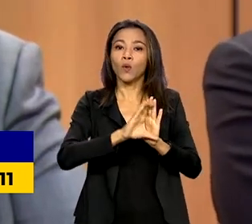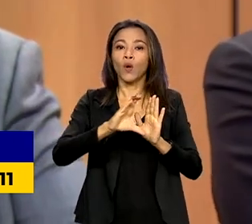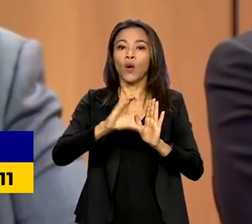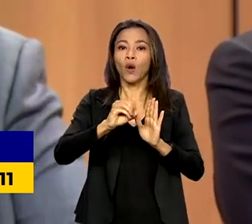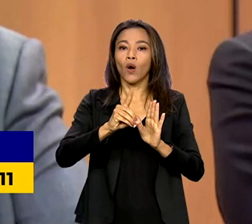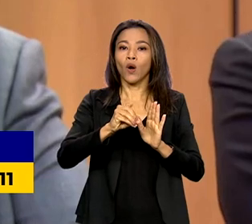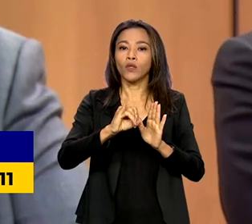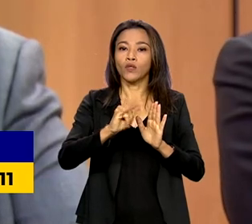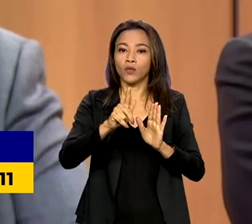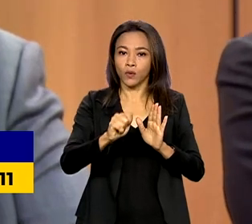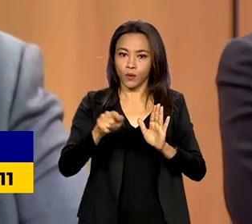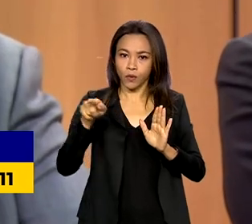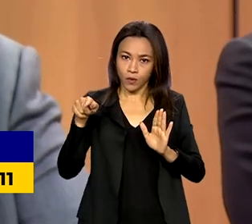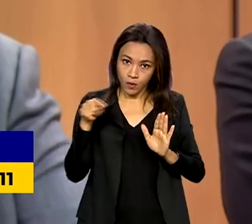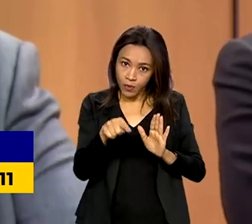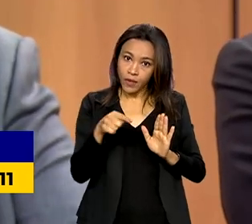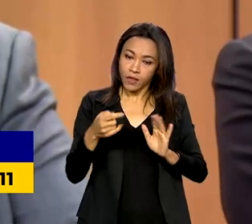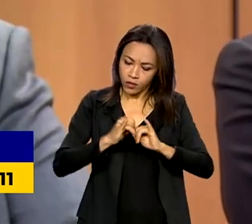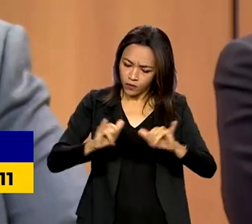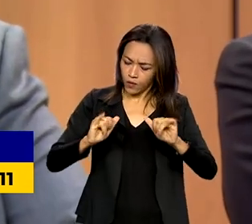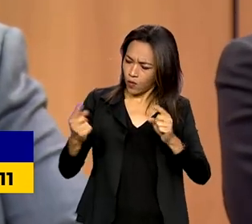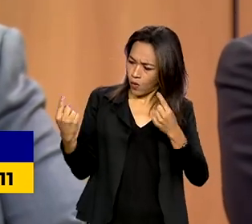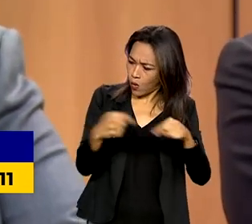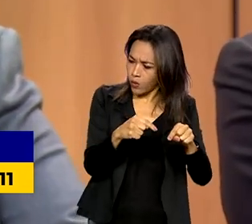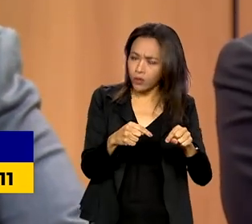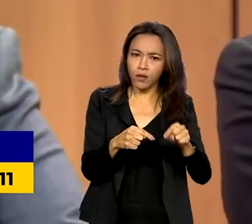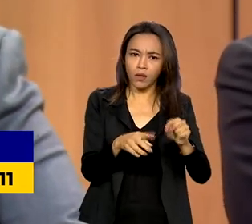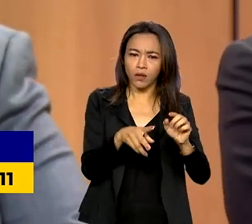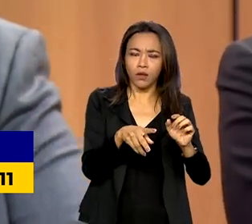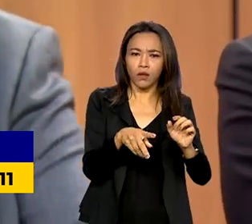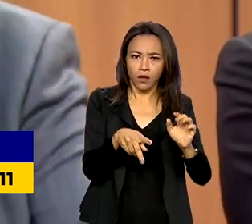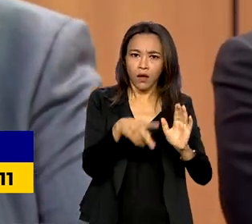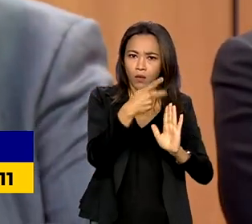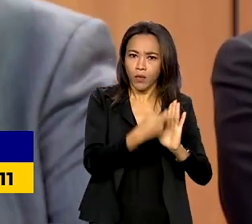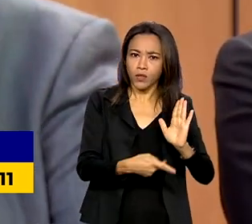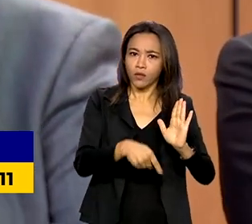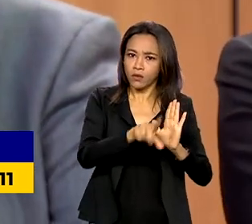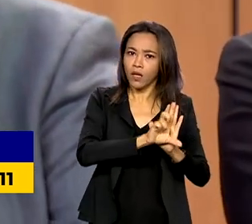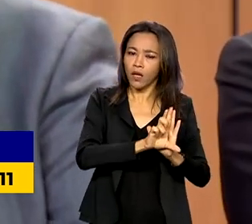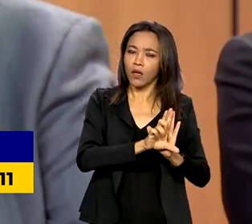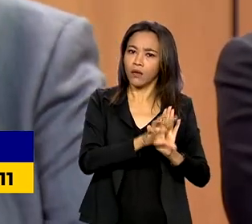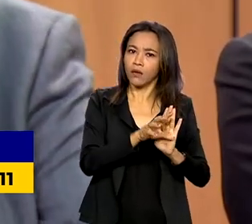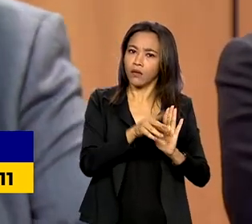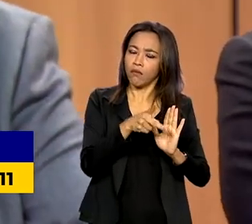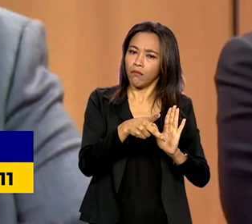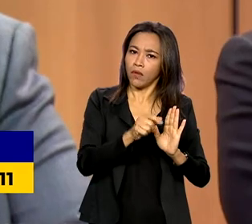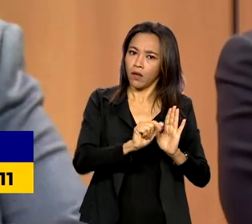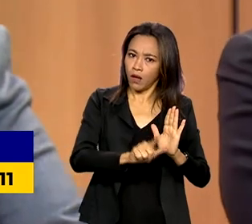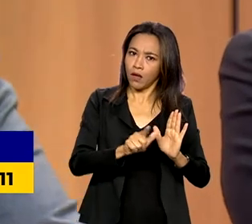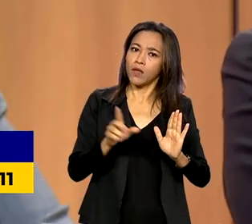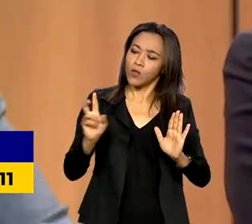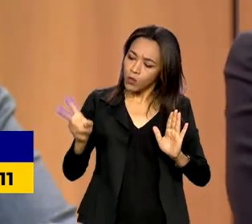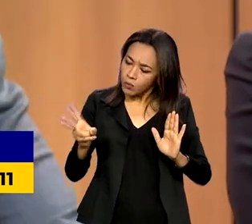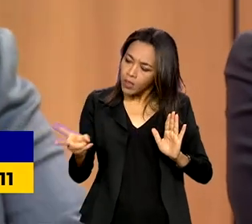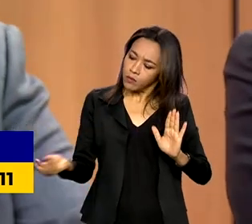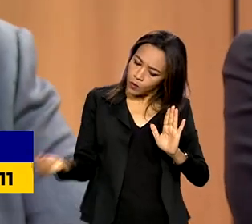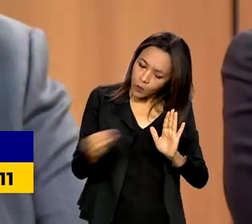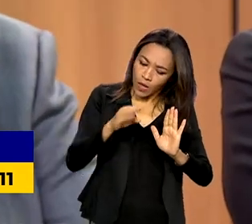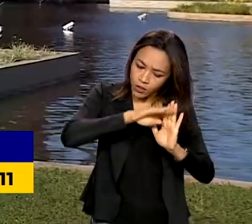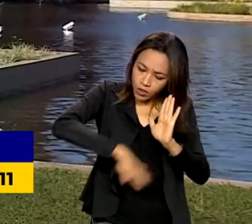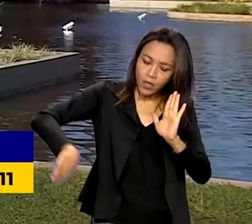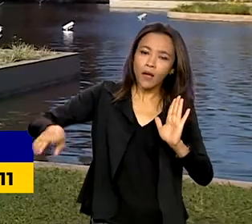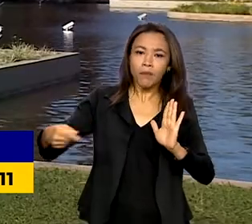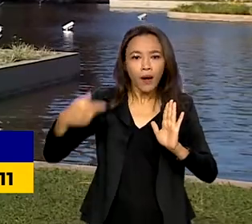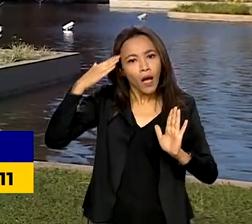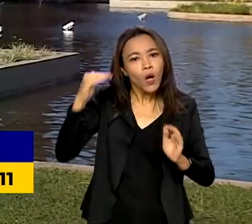clandestinamente uma publicidade contra, eles agora vão ser obrigados a veicular no mesmo lugar uma publicidade a